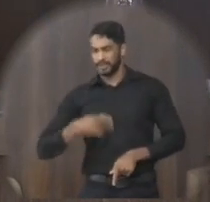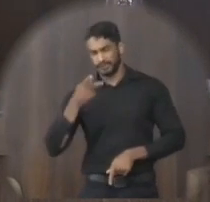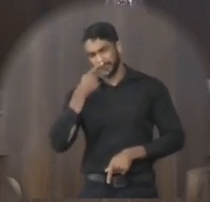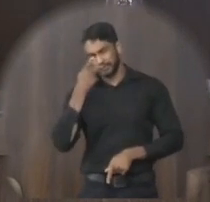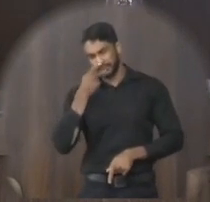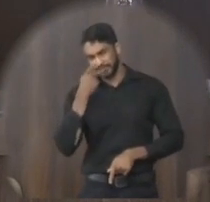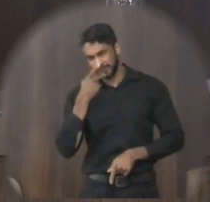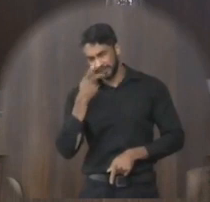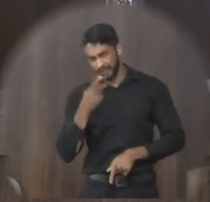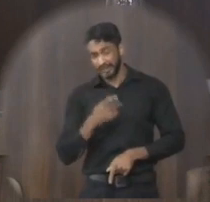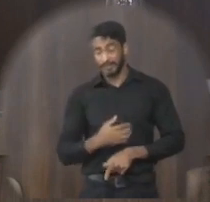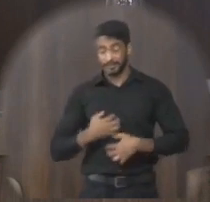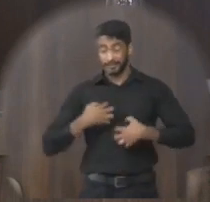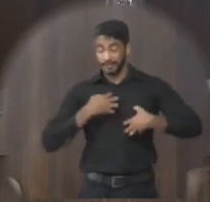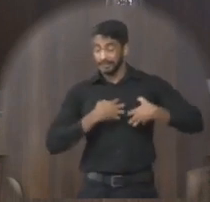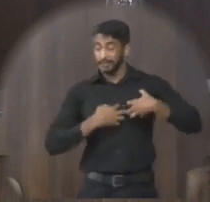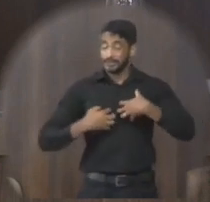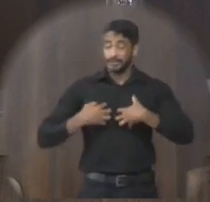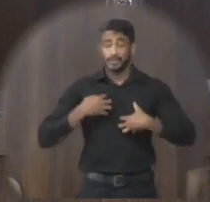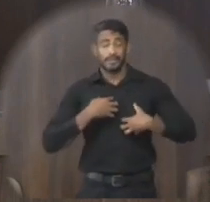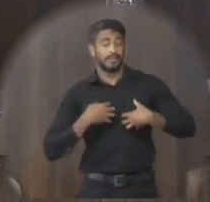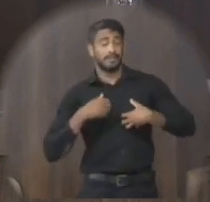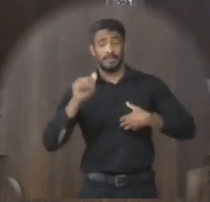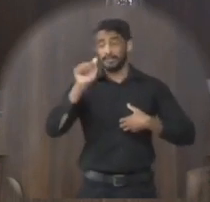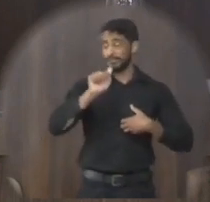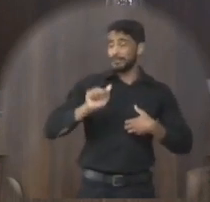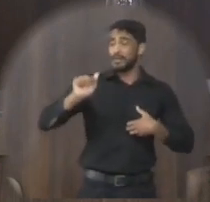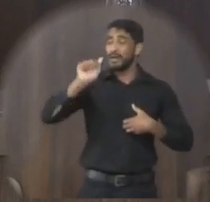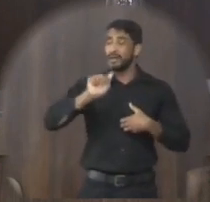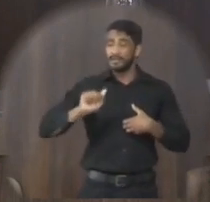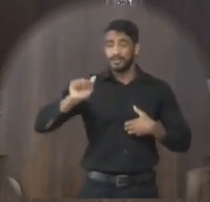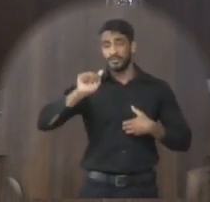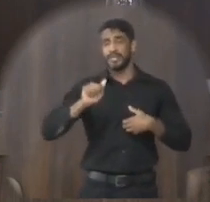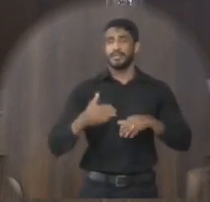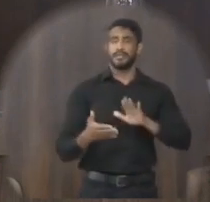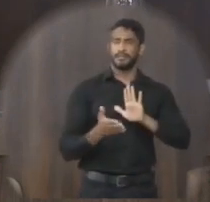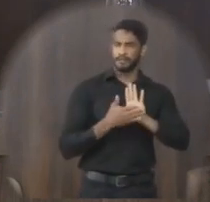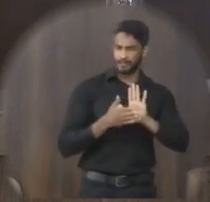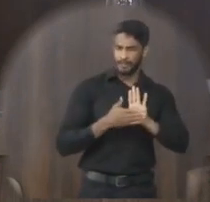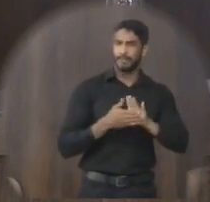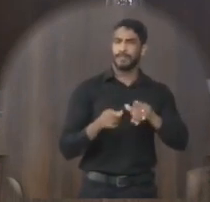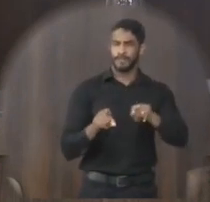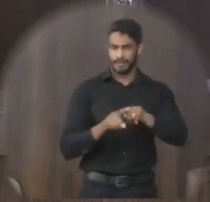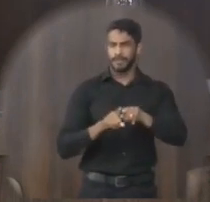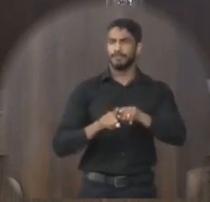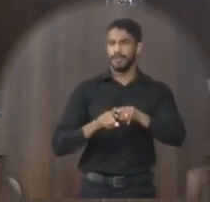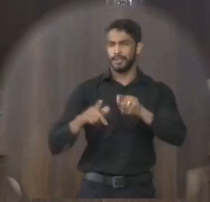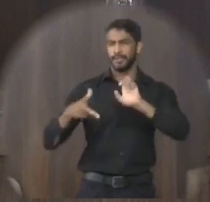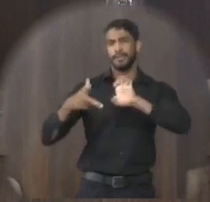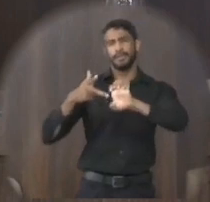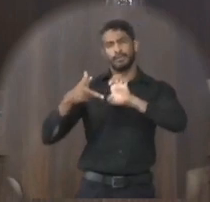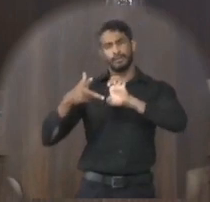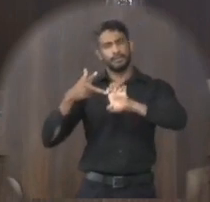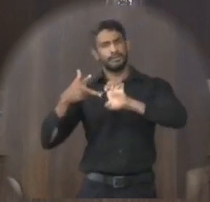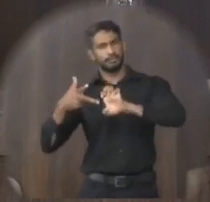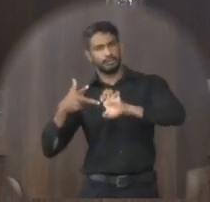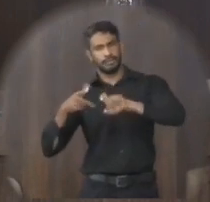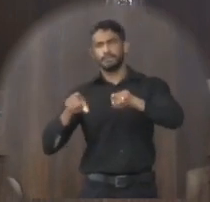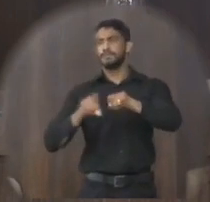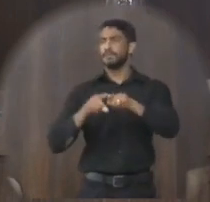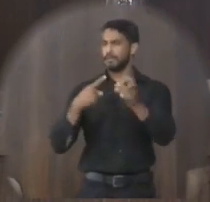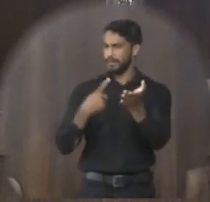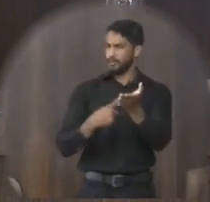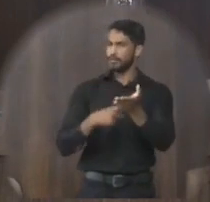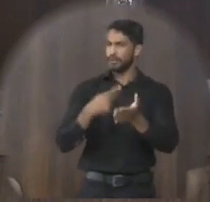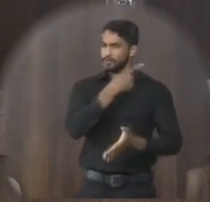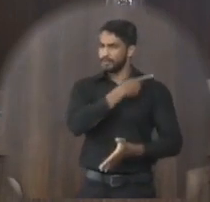do anseio da associação, da proposta também do executivo. Também concordo